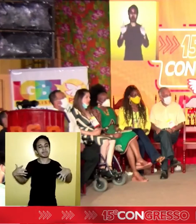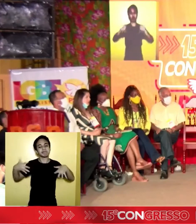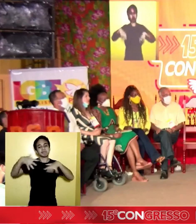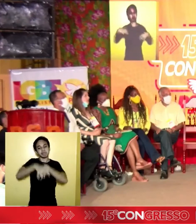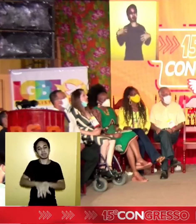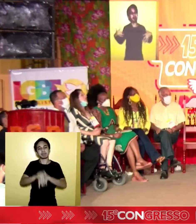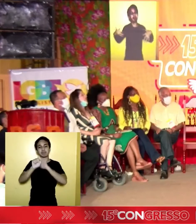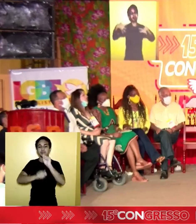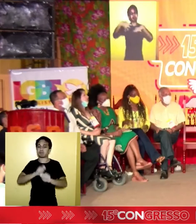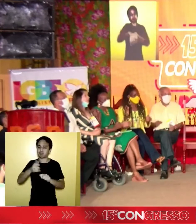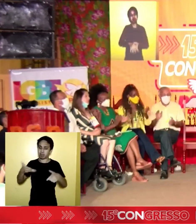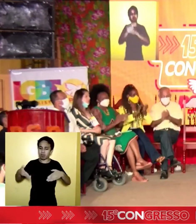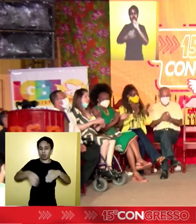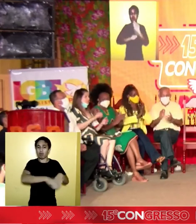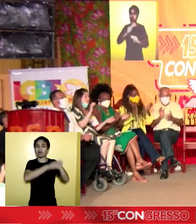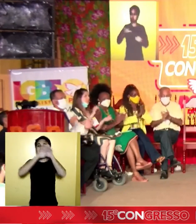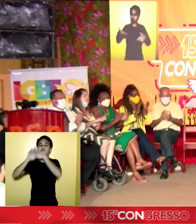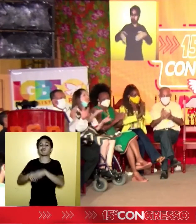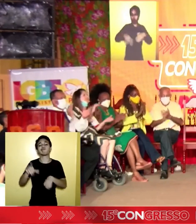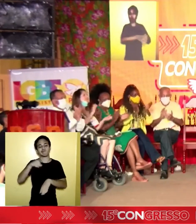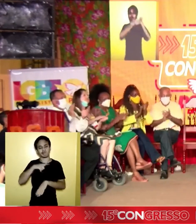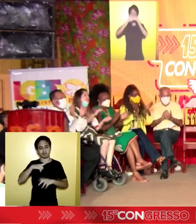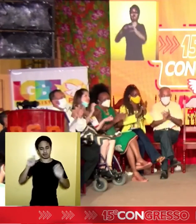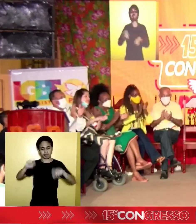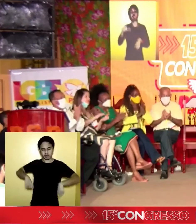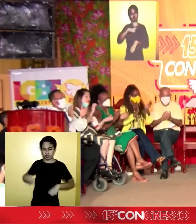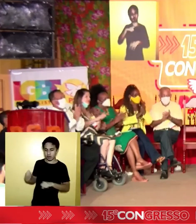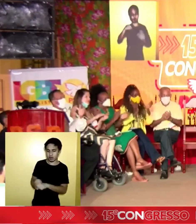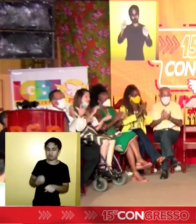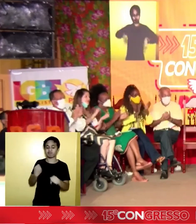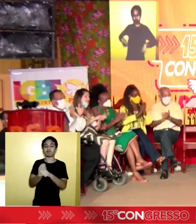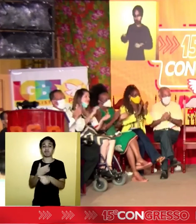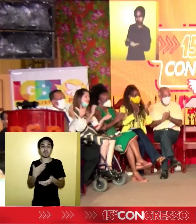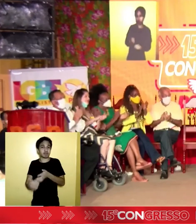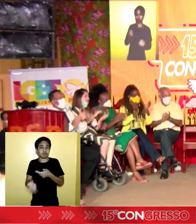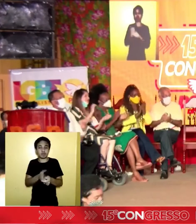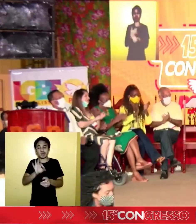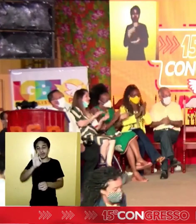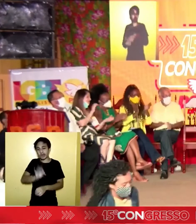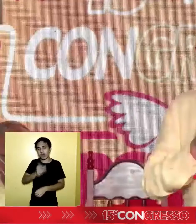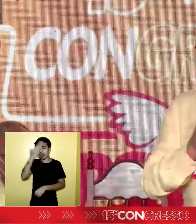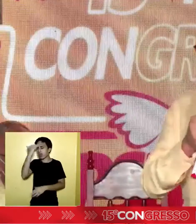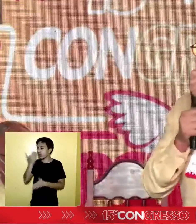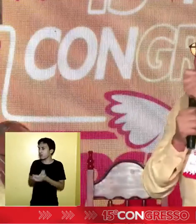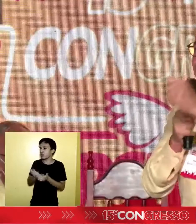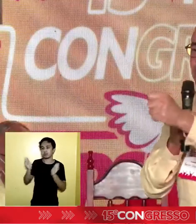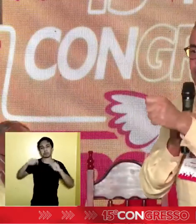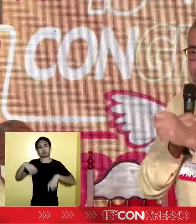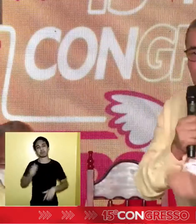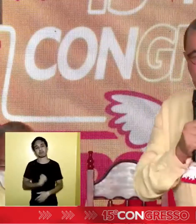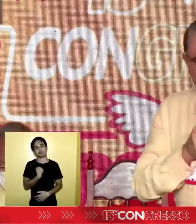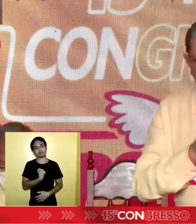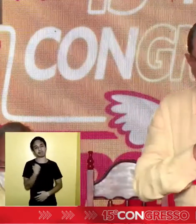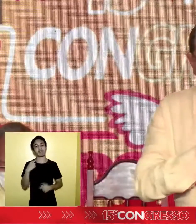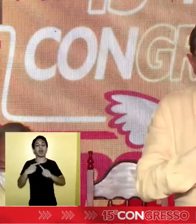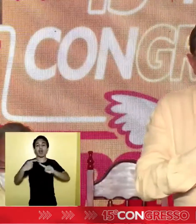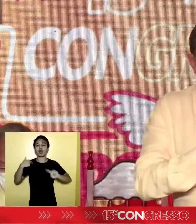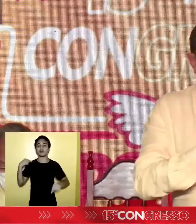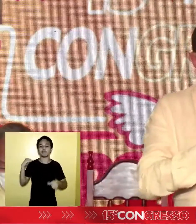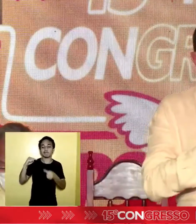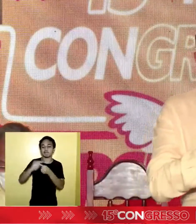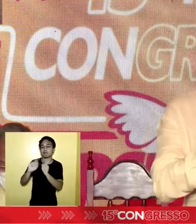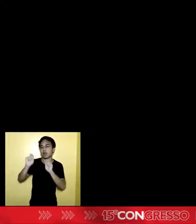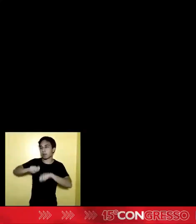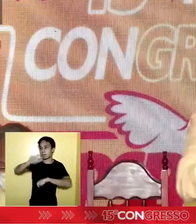ser encarado. E é esse o partido que nós queremos construir, que as pessoas tenham convicção, como vocês estão demonstrando aqui,